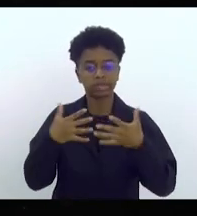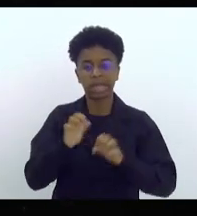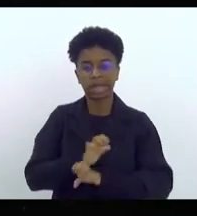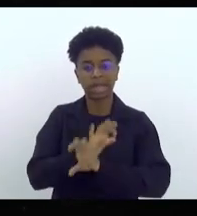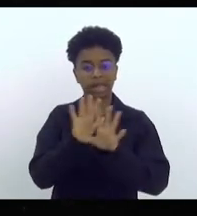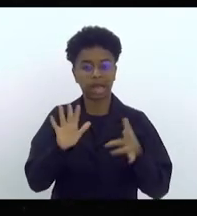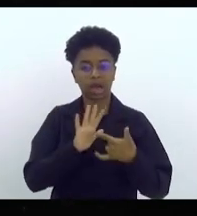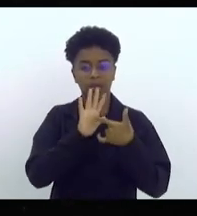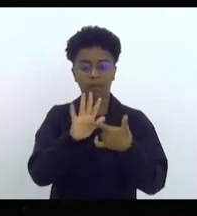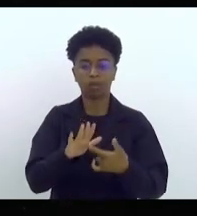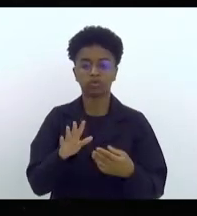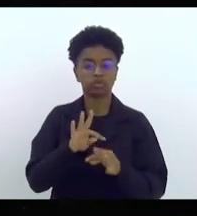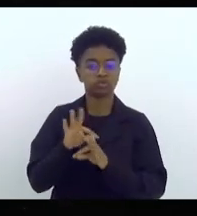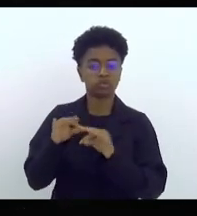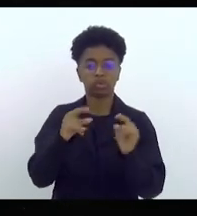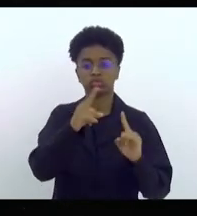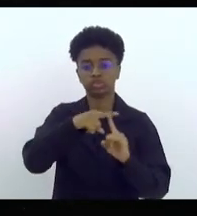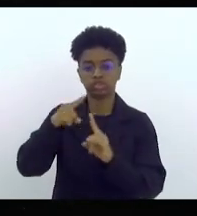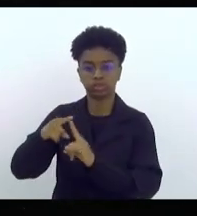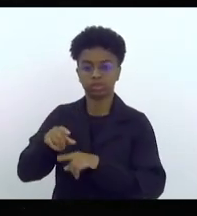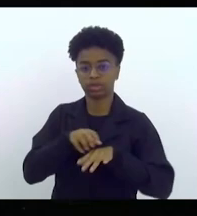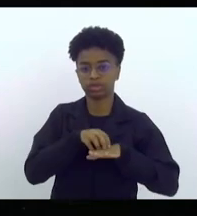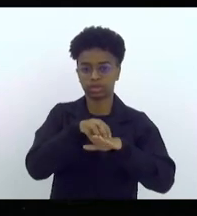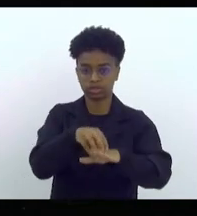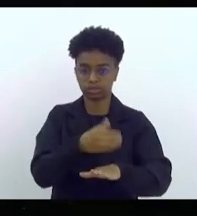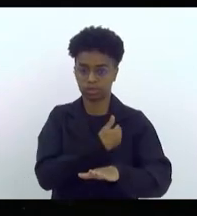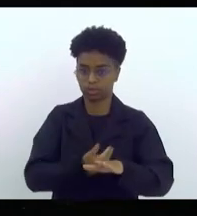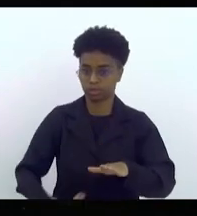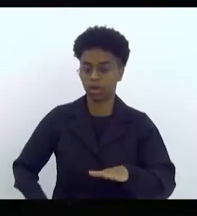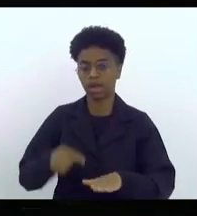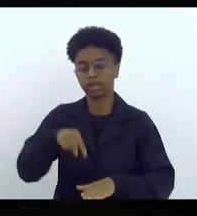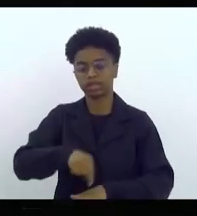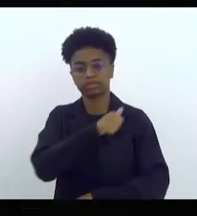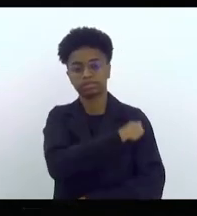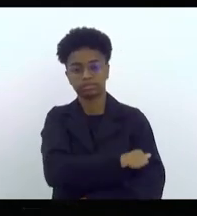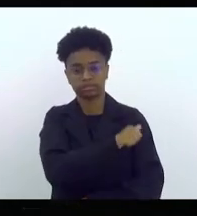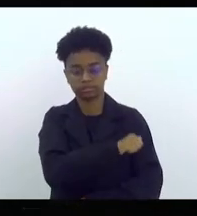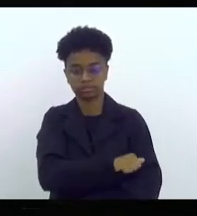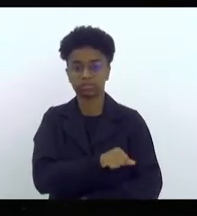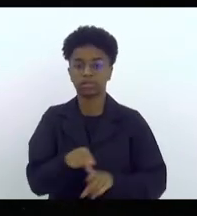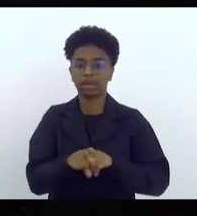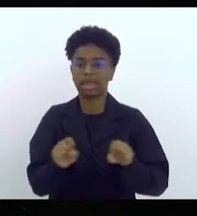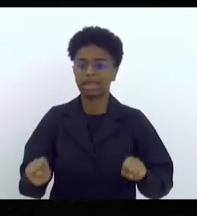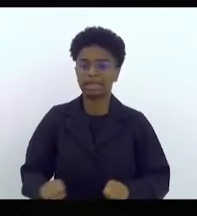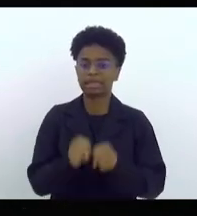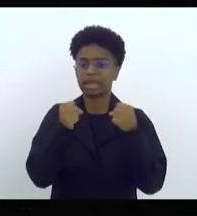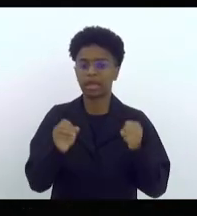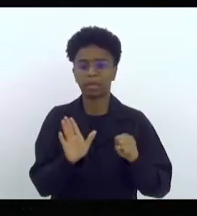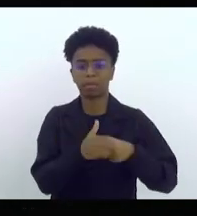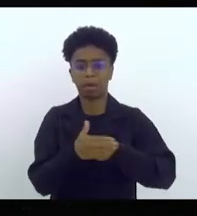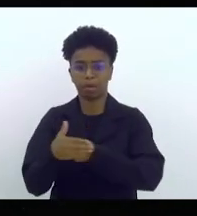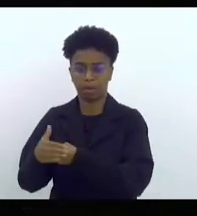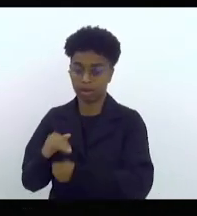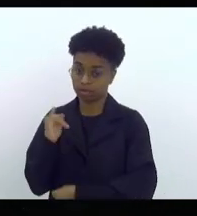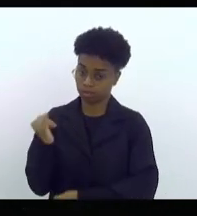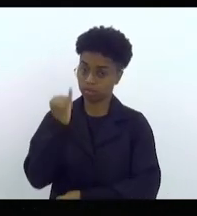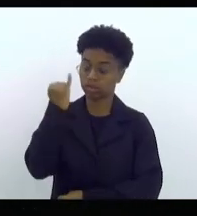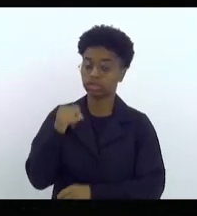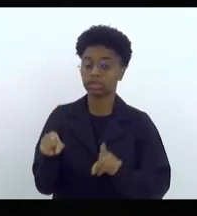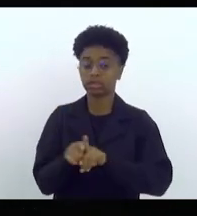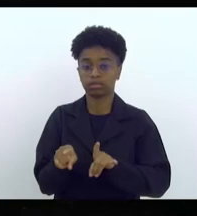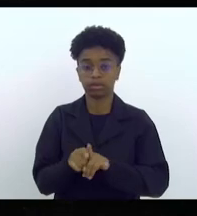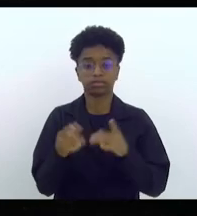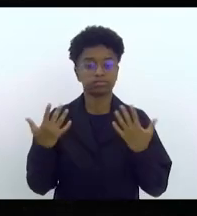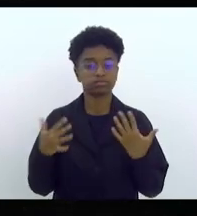em todos os modais públicos de transporte da cidade do Rio de Janeiro, essa quebra de paradigma tão importante e